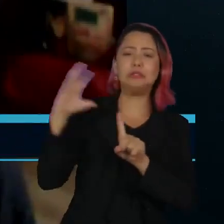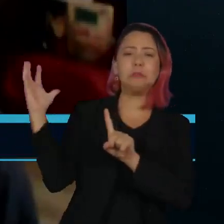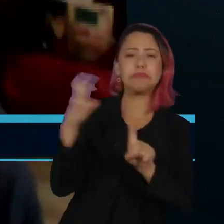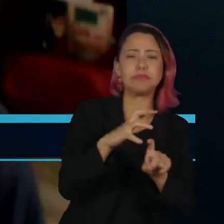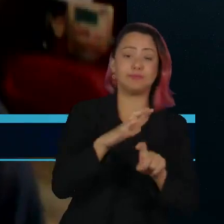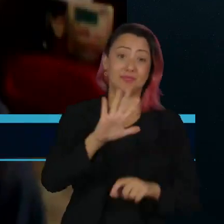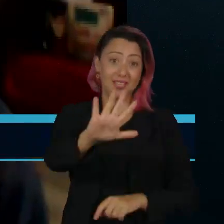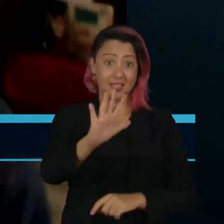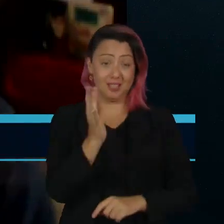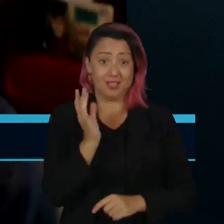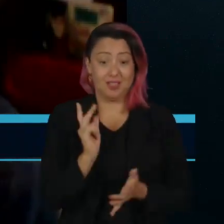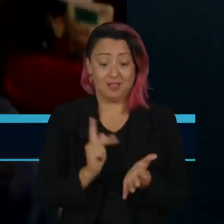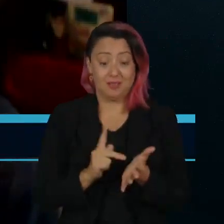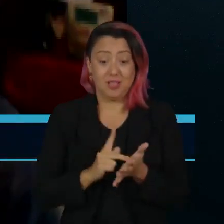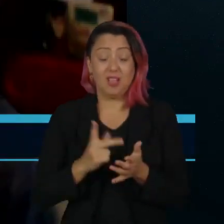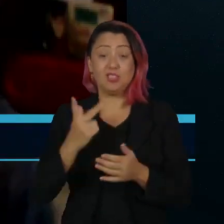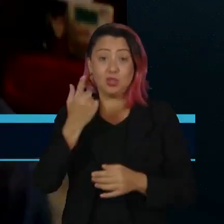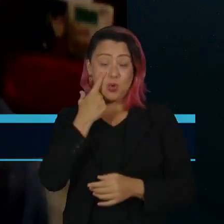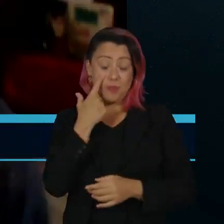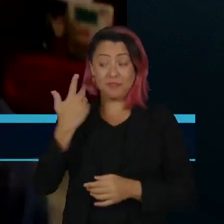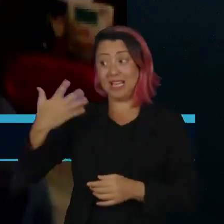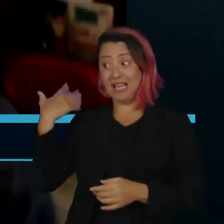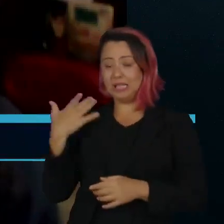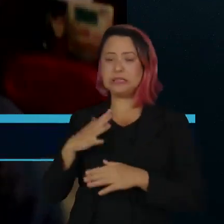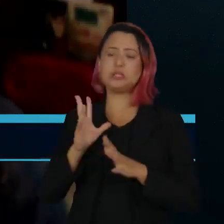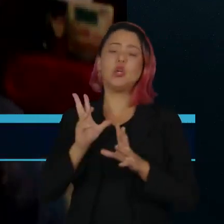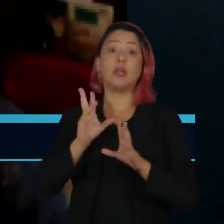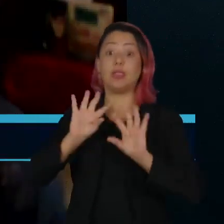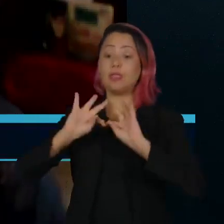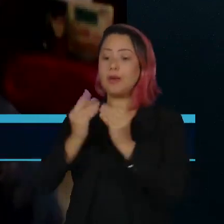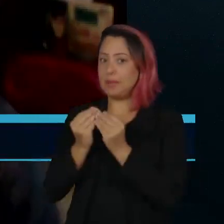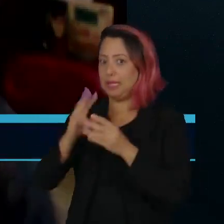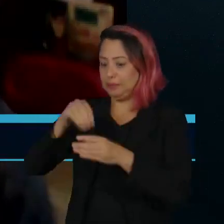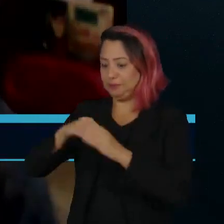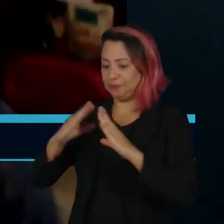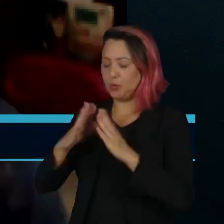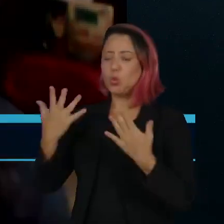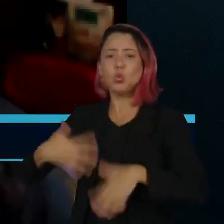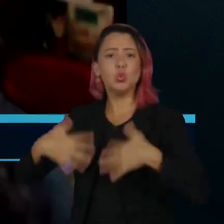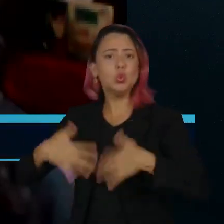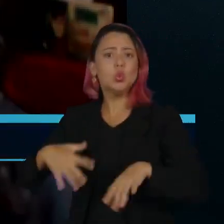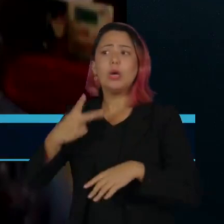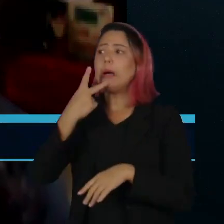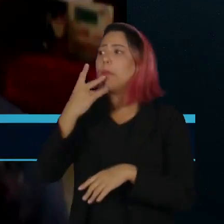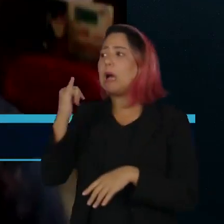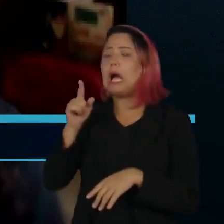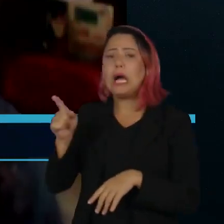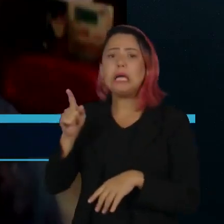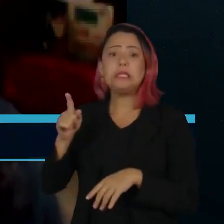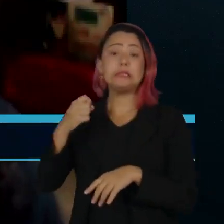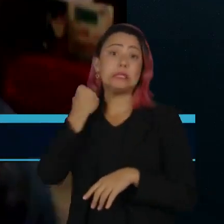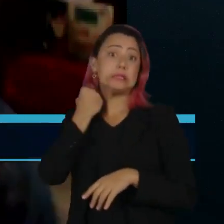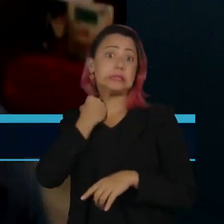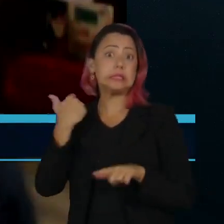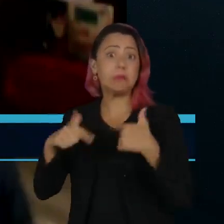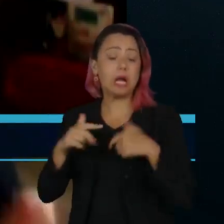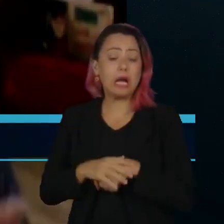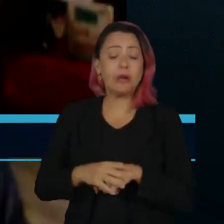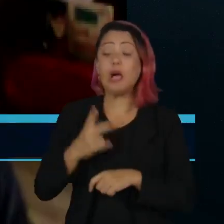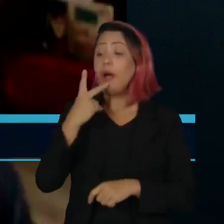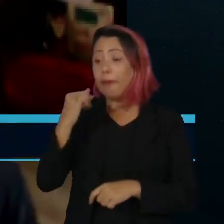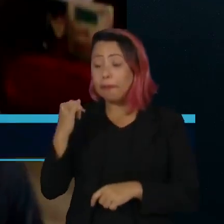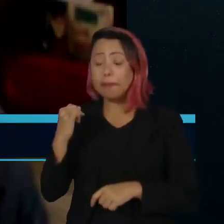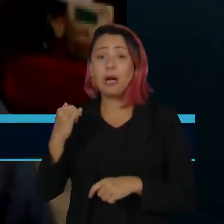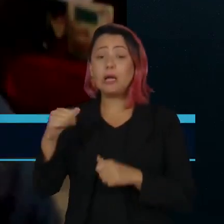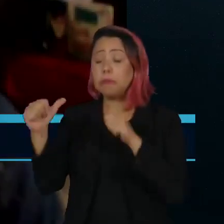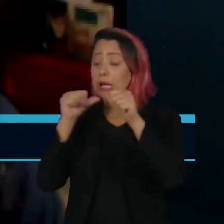normalidade em algumas famílias era o papai está com muita pressão no trabalho, o papai bebia demais, o papai está